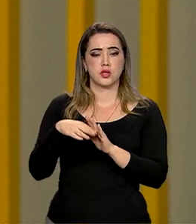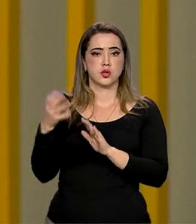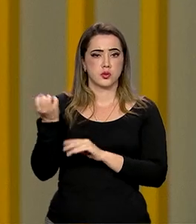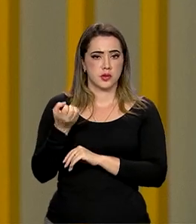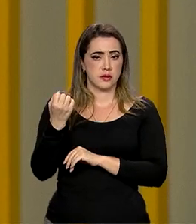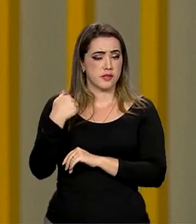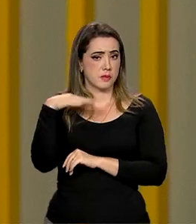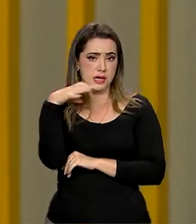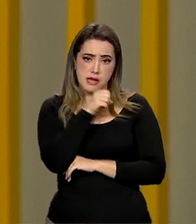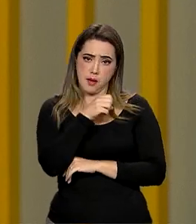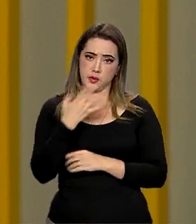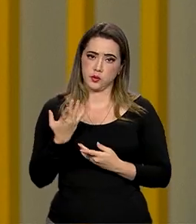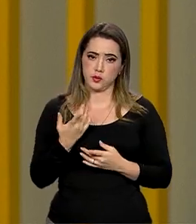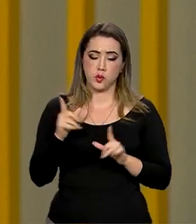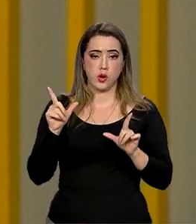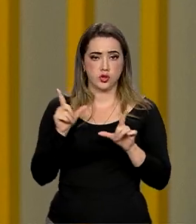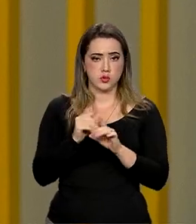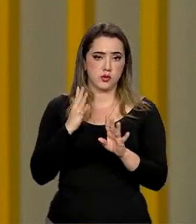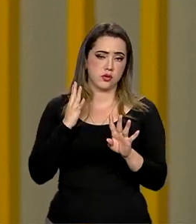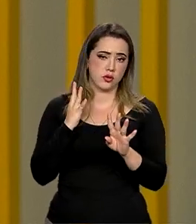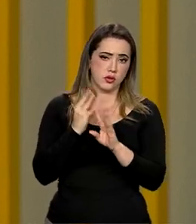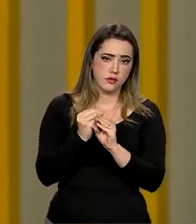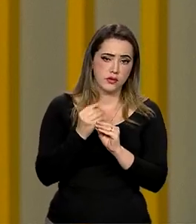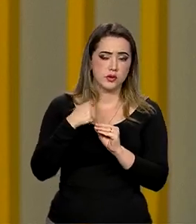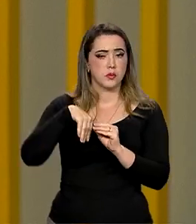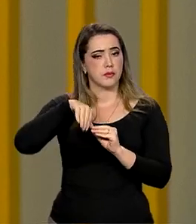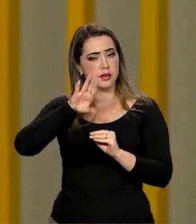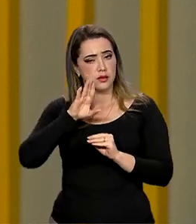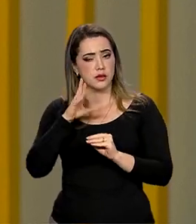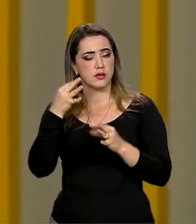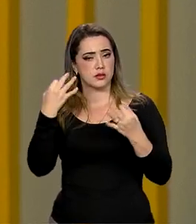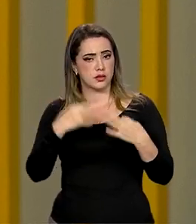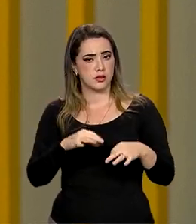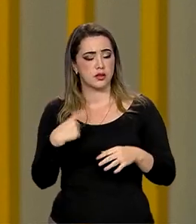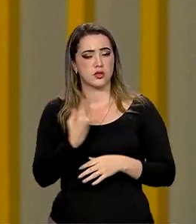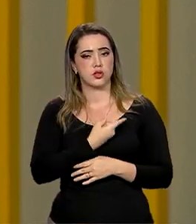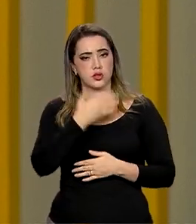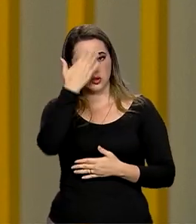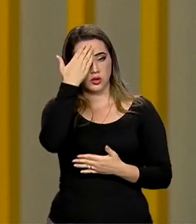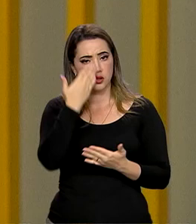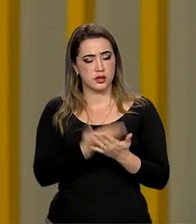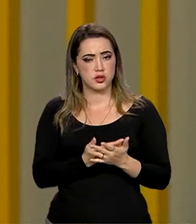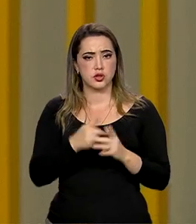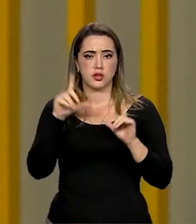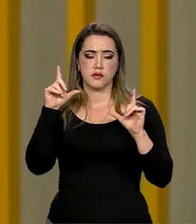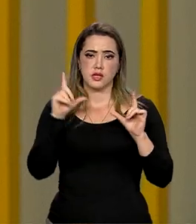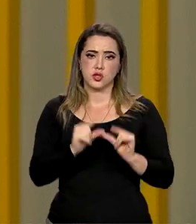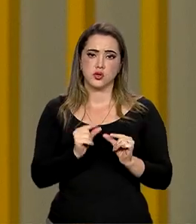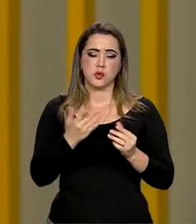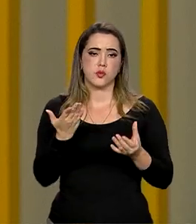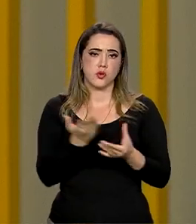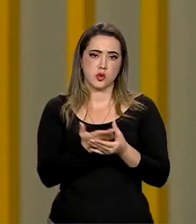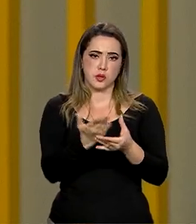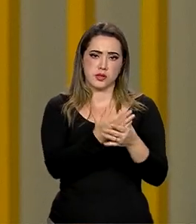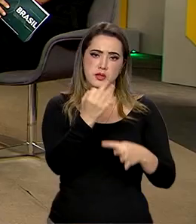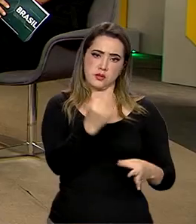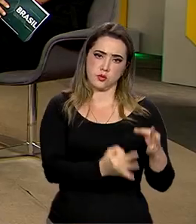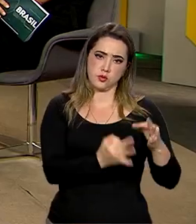rápida. Com a diminuição da fila, com os maiores acertos, a gente acredita que a gente vai desestimular um pouco a judicialização.